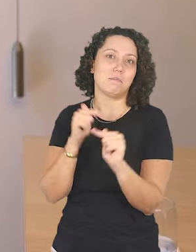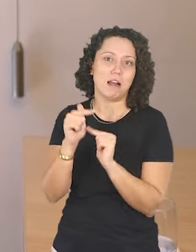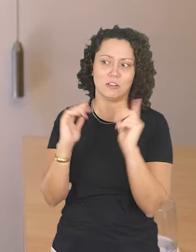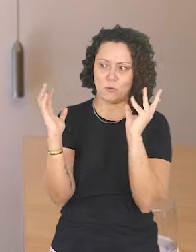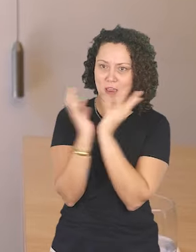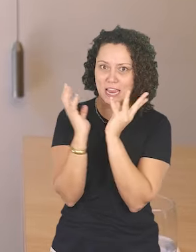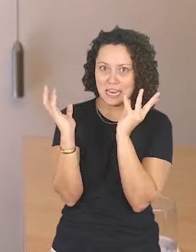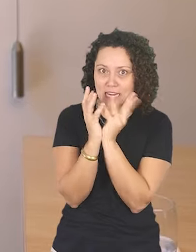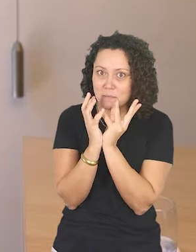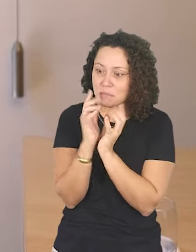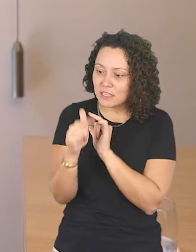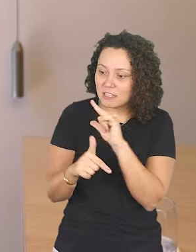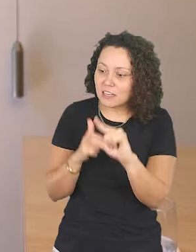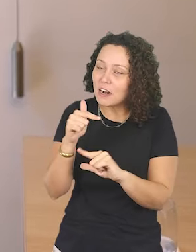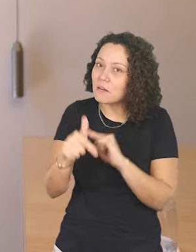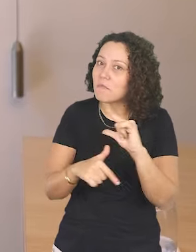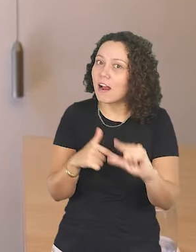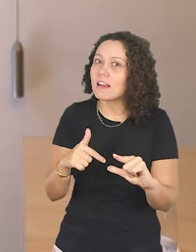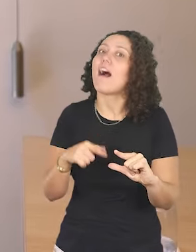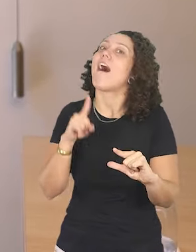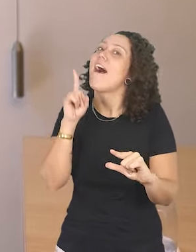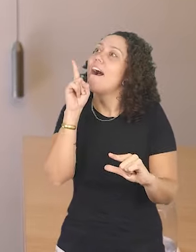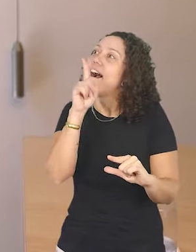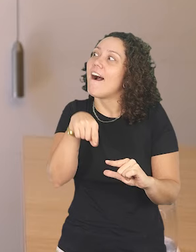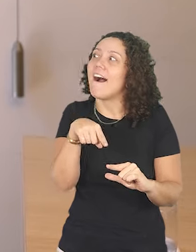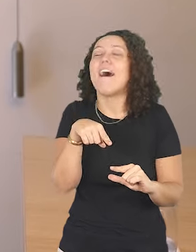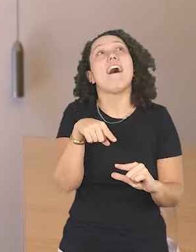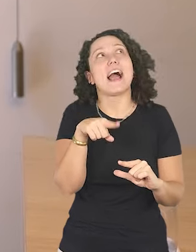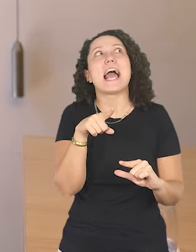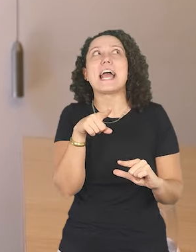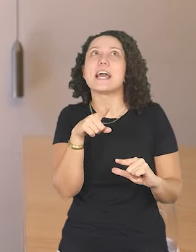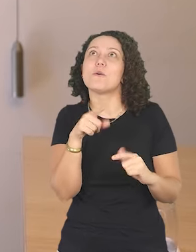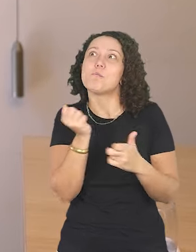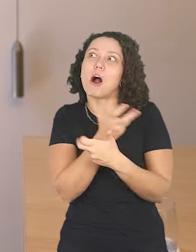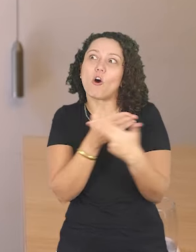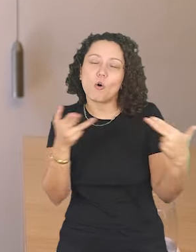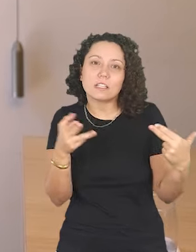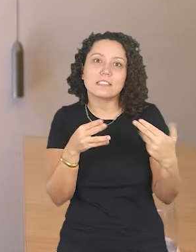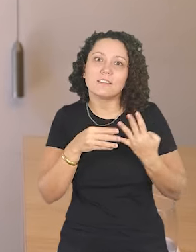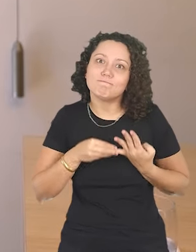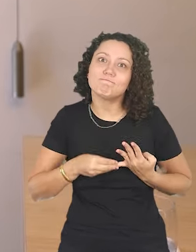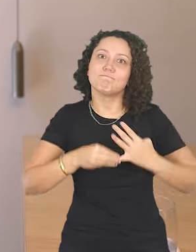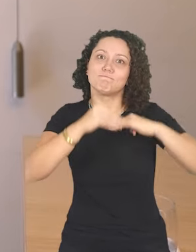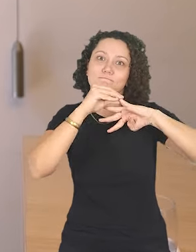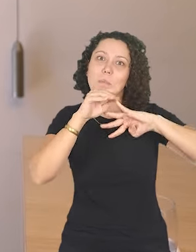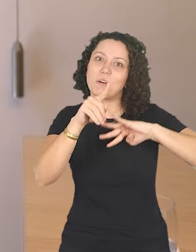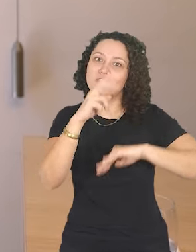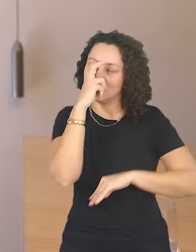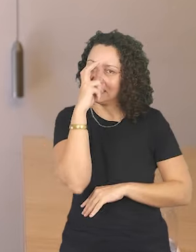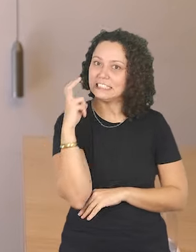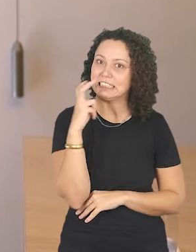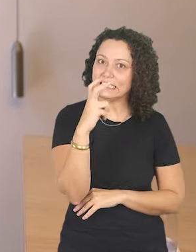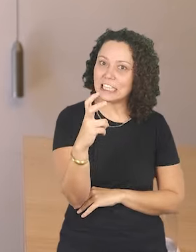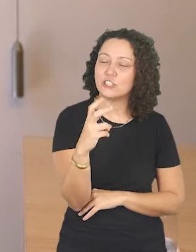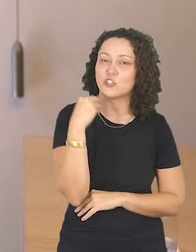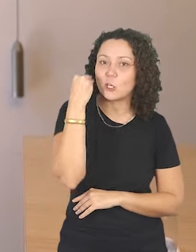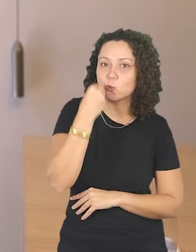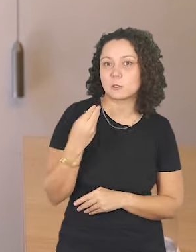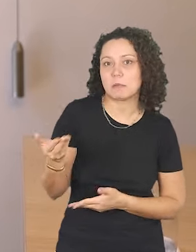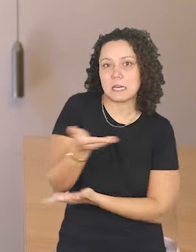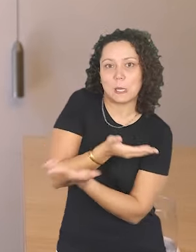e trabalhar em equipe é desses segredos que fazem da gente bons produtores, né? Ter gente,